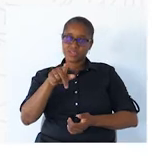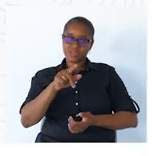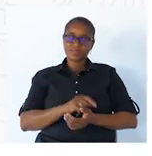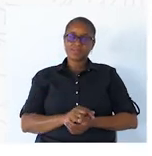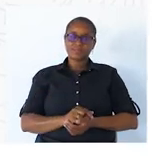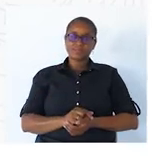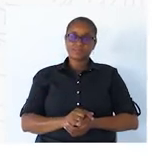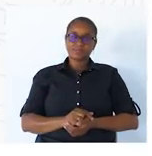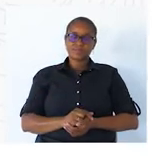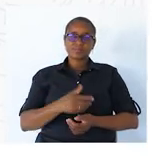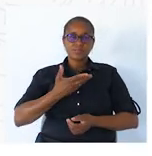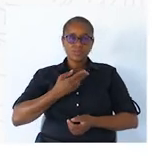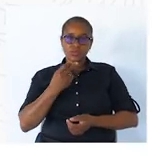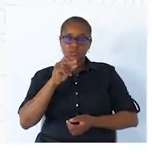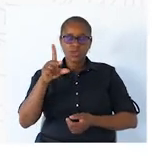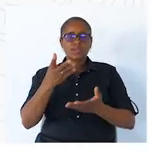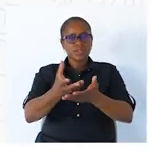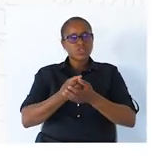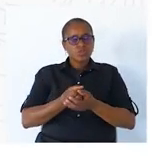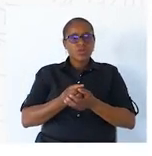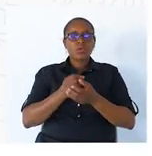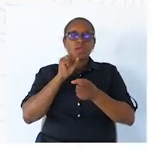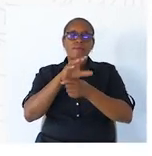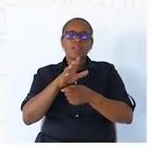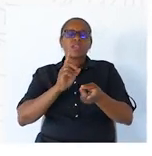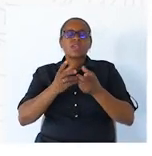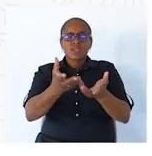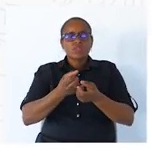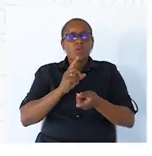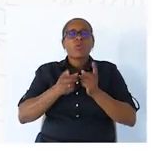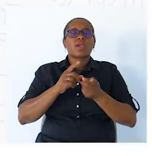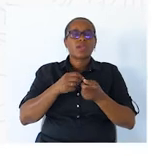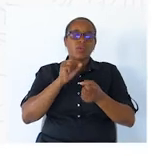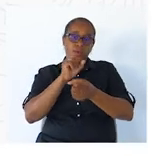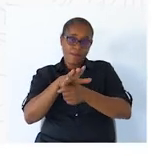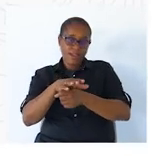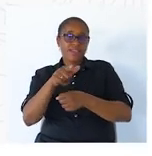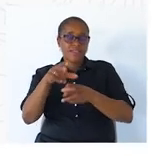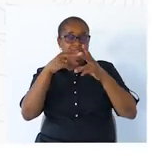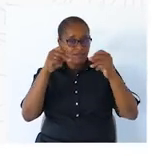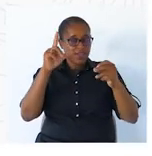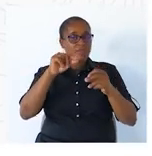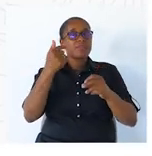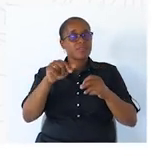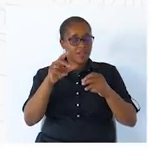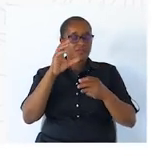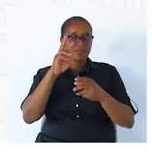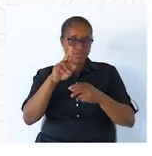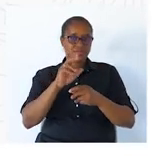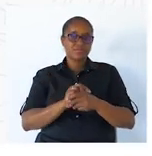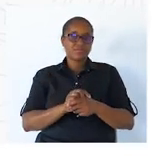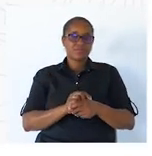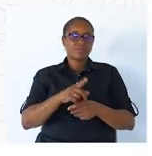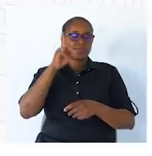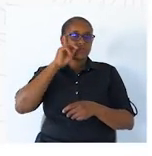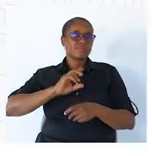O Duarte recebeu o e-mail. Recebeu o quê? O e-mail. Então, esta frase tem um complemento direto. A